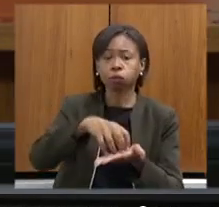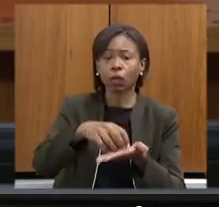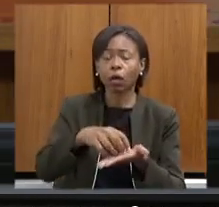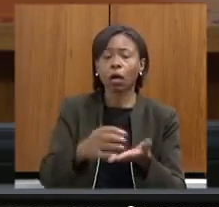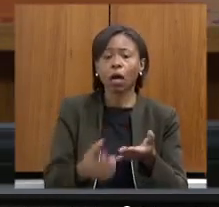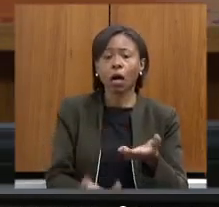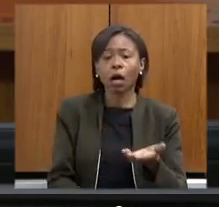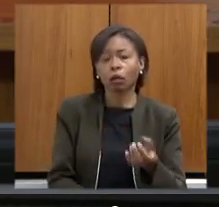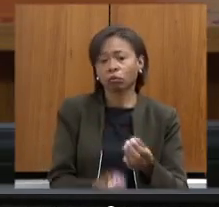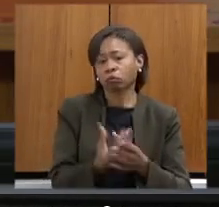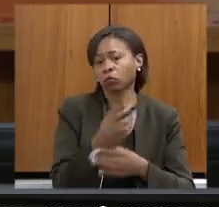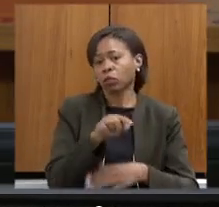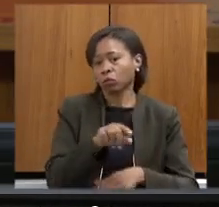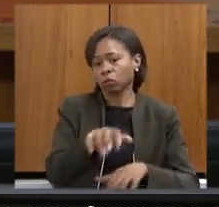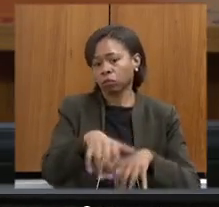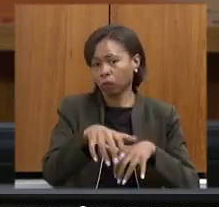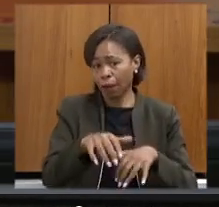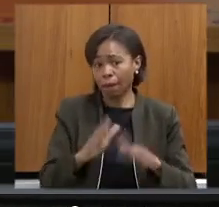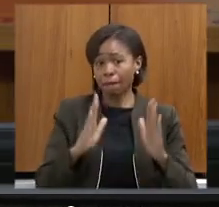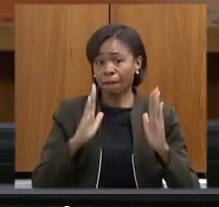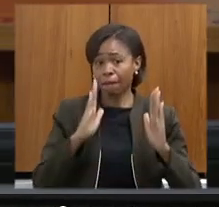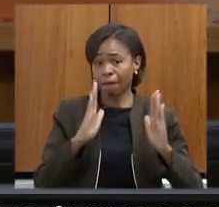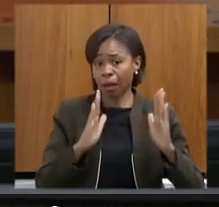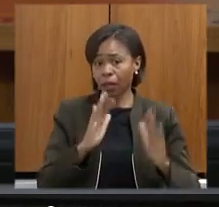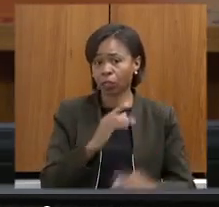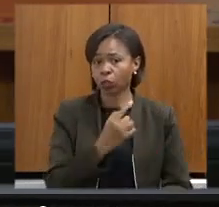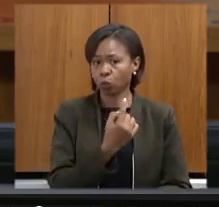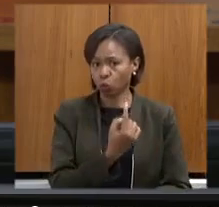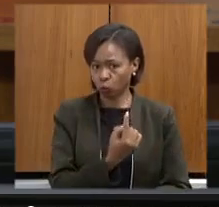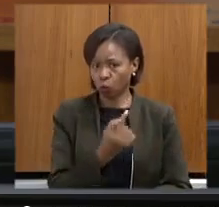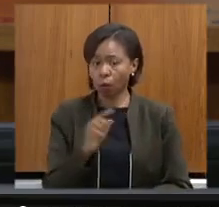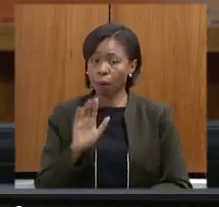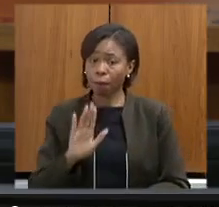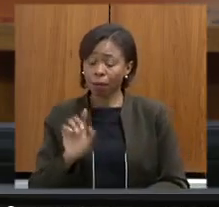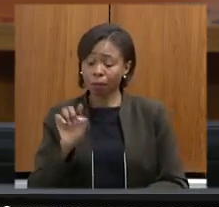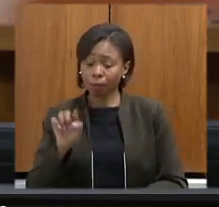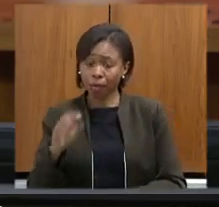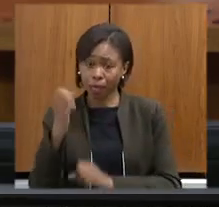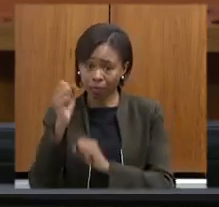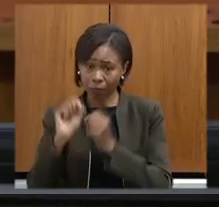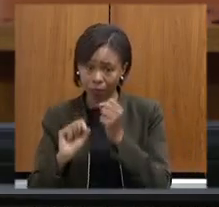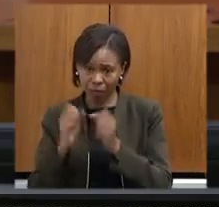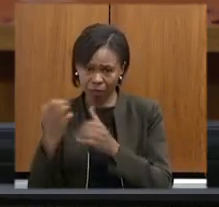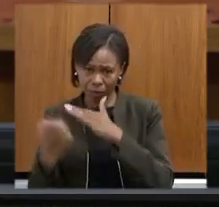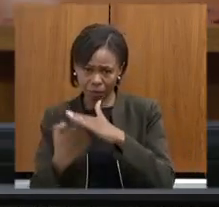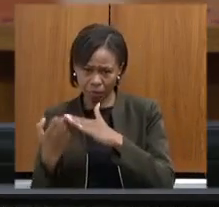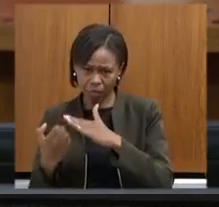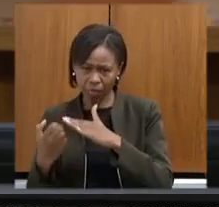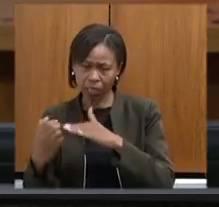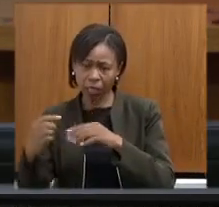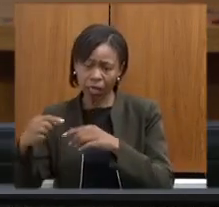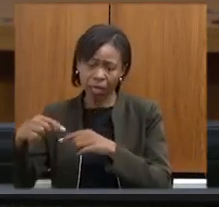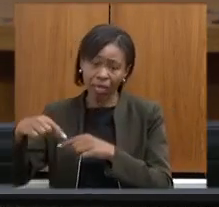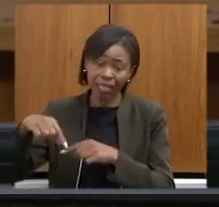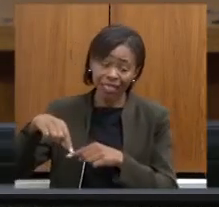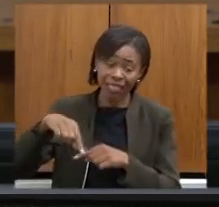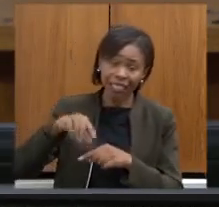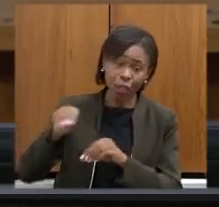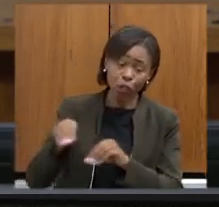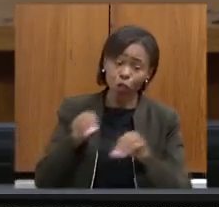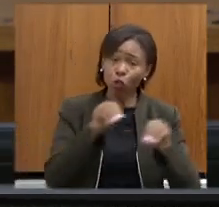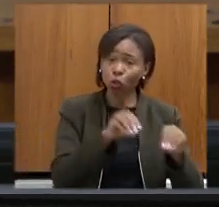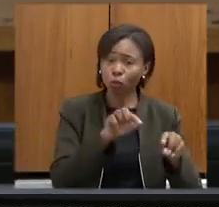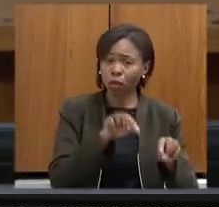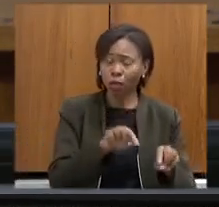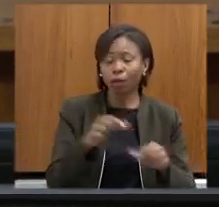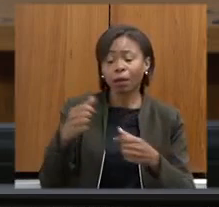fase 1 para que a empresa se instale ela ainda precisa de outra autorização ambiental